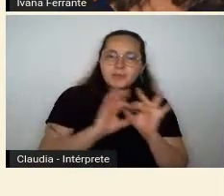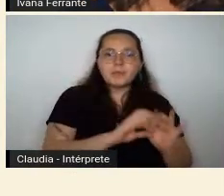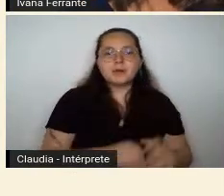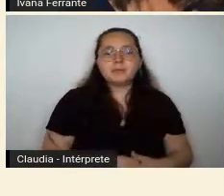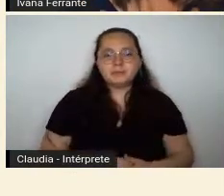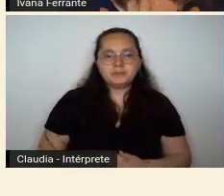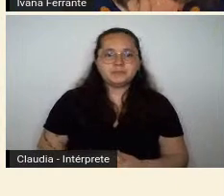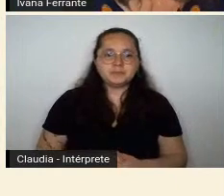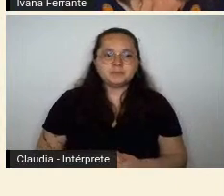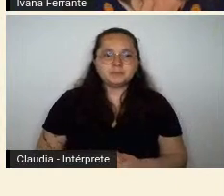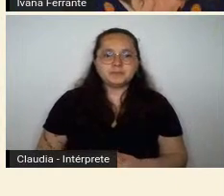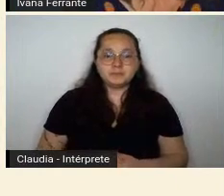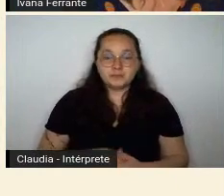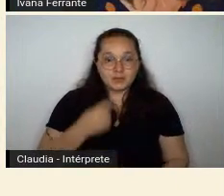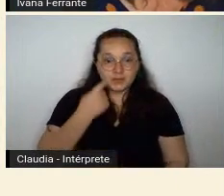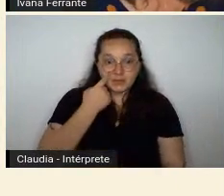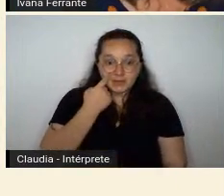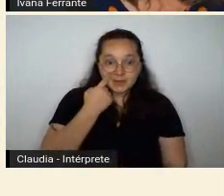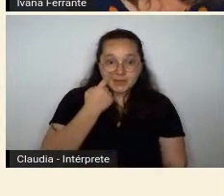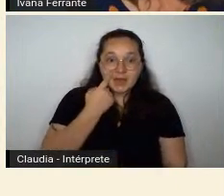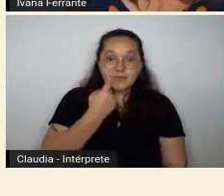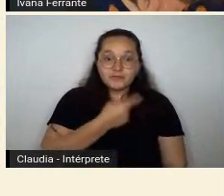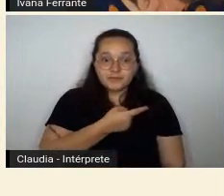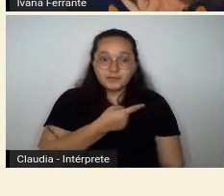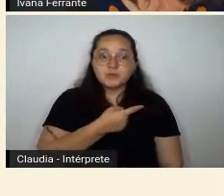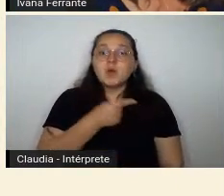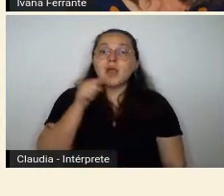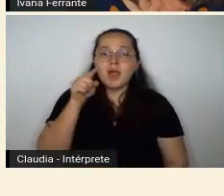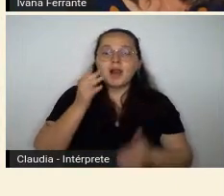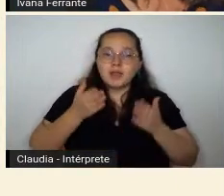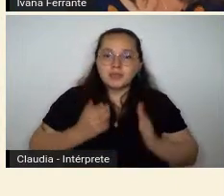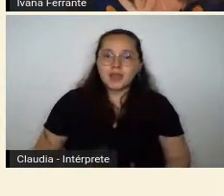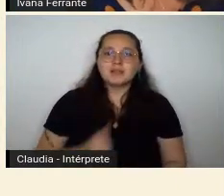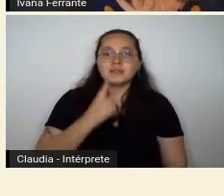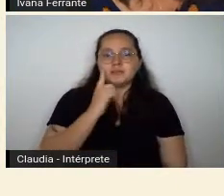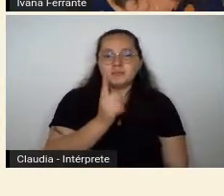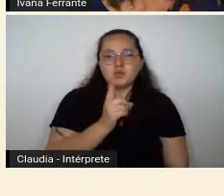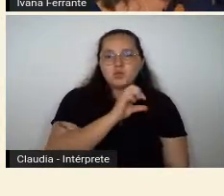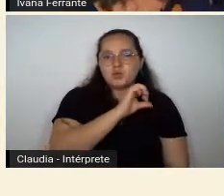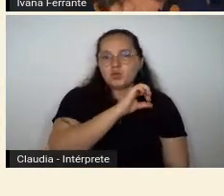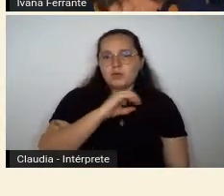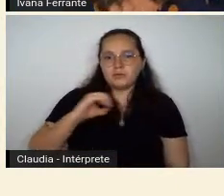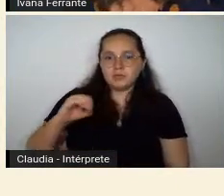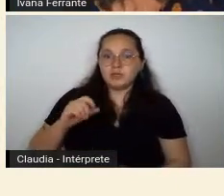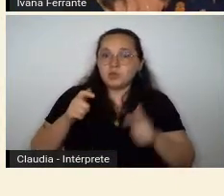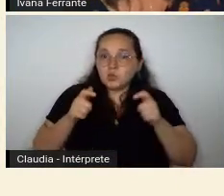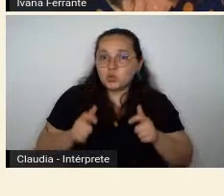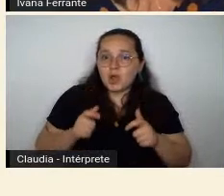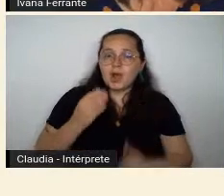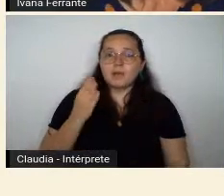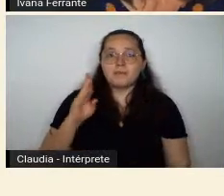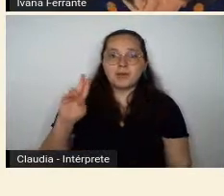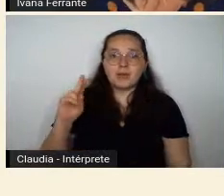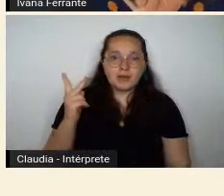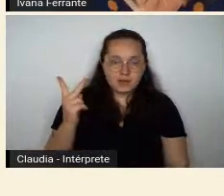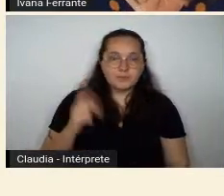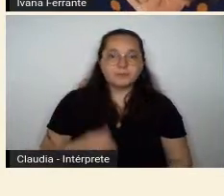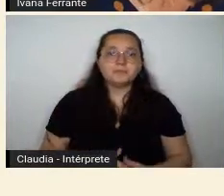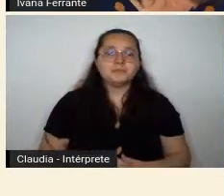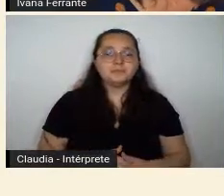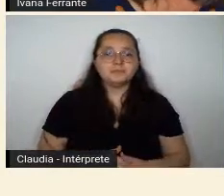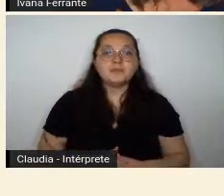tela, ela nasce em 1900 em Belo Horizonte, ela é filha de imigrantes italianos e morre